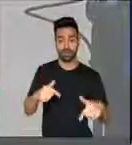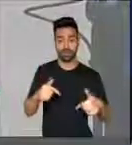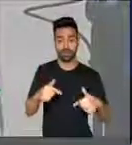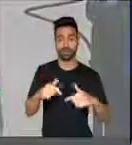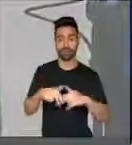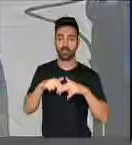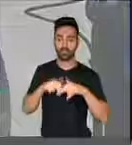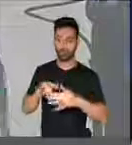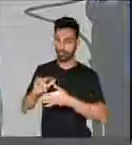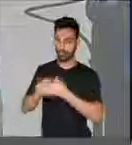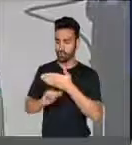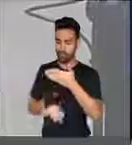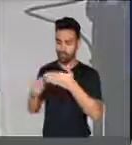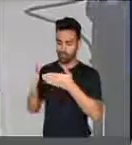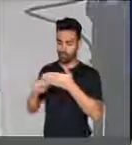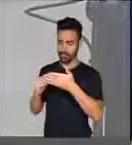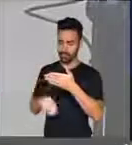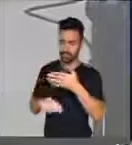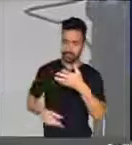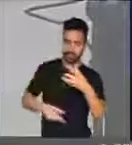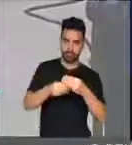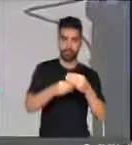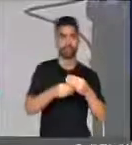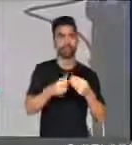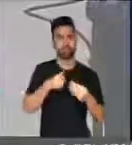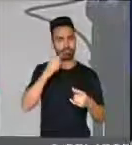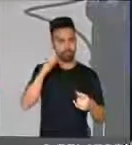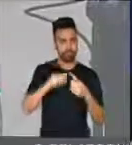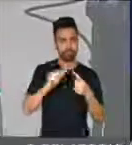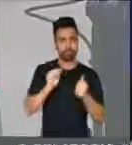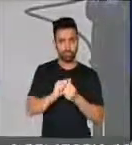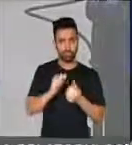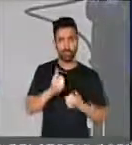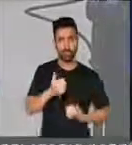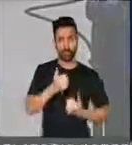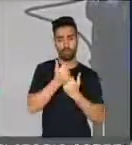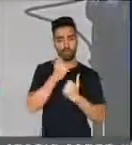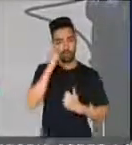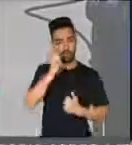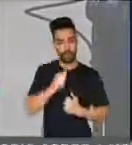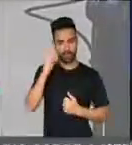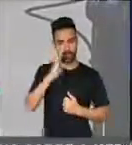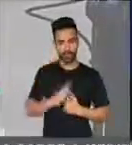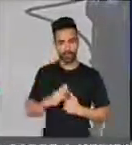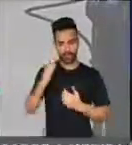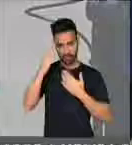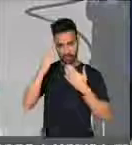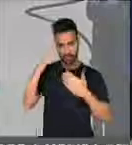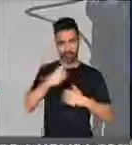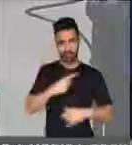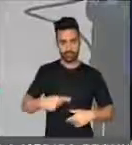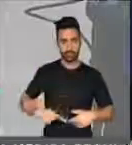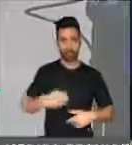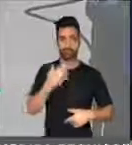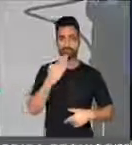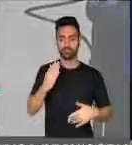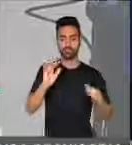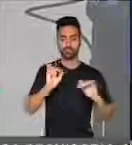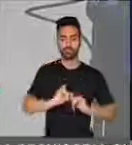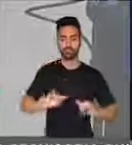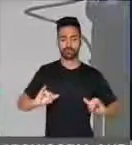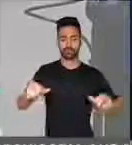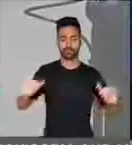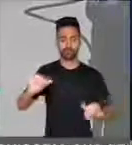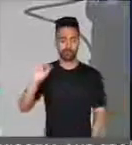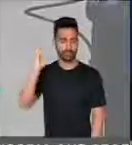nota e me somo ao Conselho e às Mulheres Brasileiras nesse repúdio. Obrigada, Sr. Presidente. Peço a divulgação na